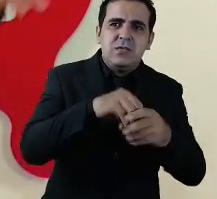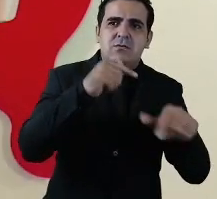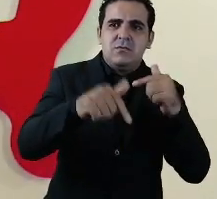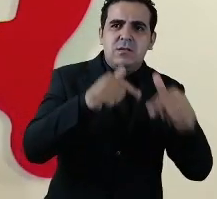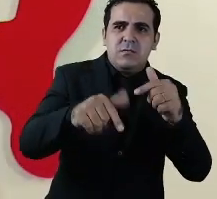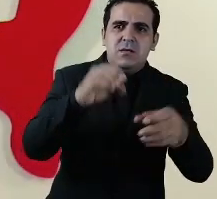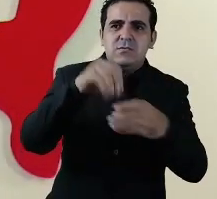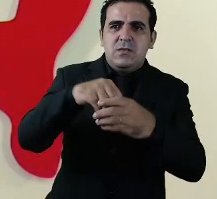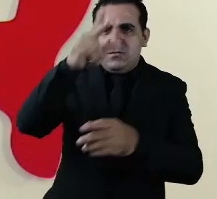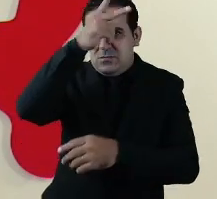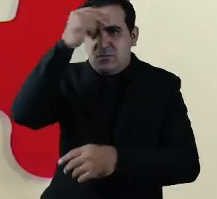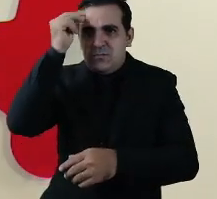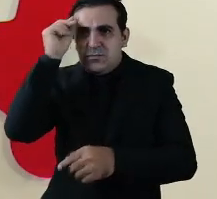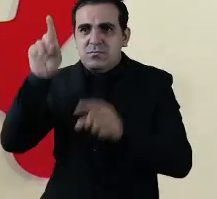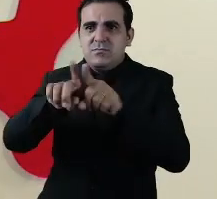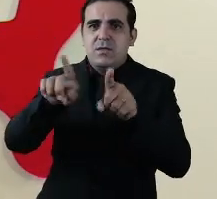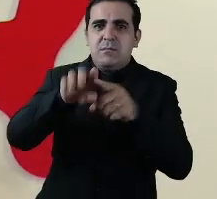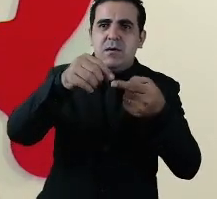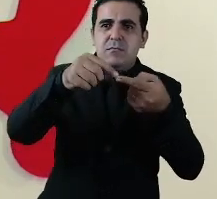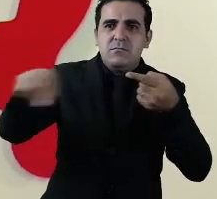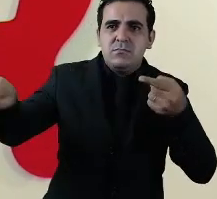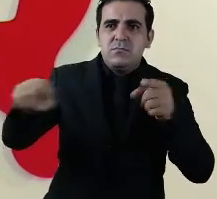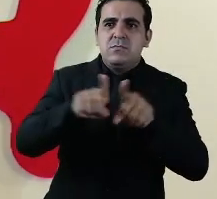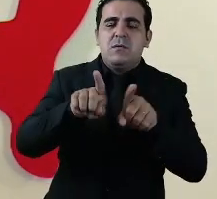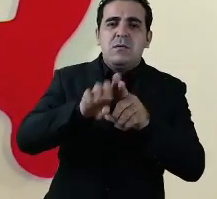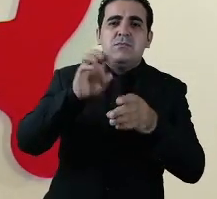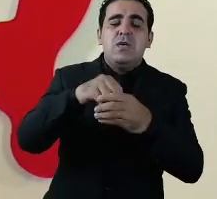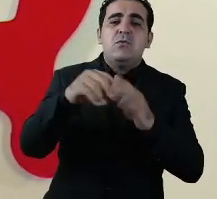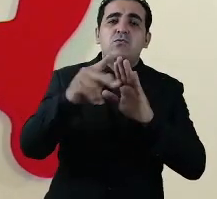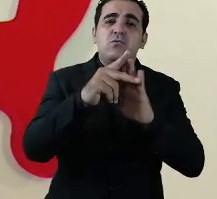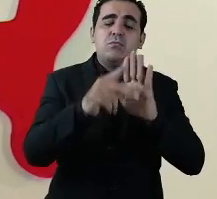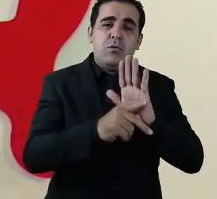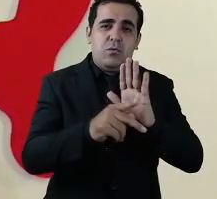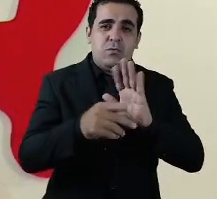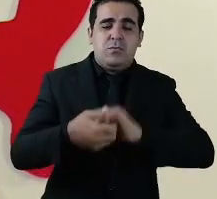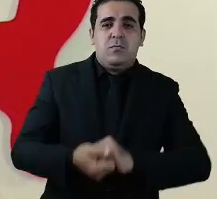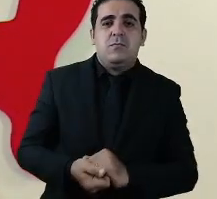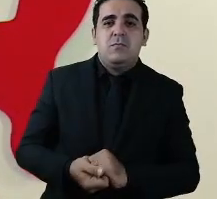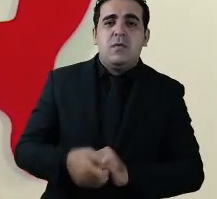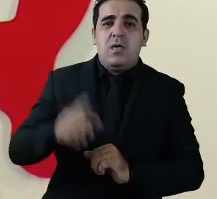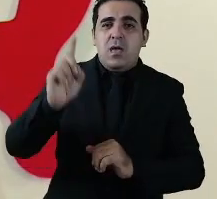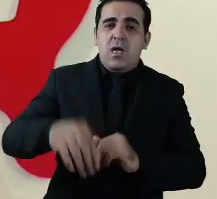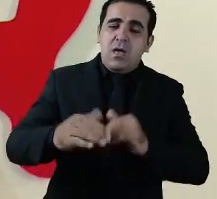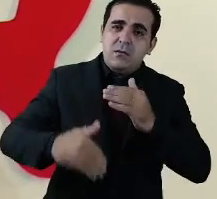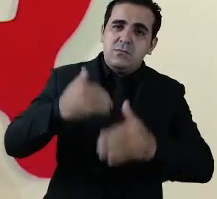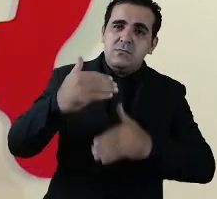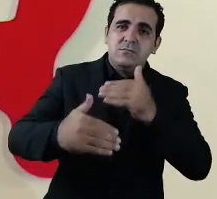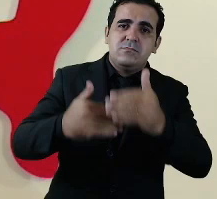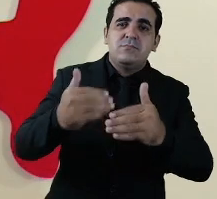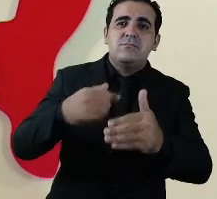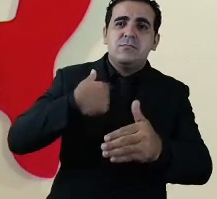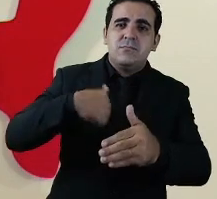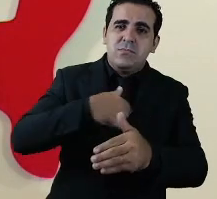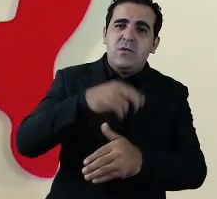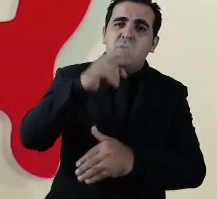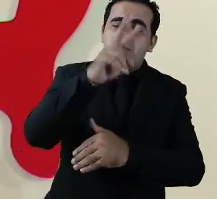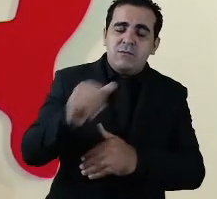o respeito aos prefeitos, a descentralização, os protocolos setoriais. Então, é um processo que nós iniciamos e que